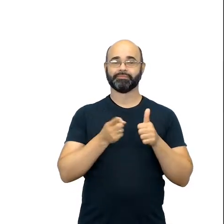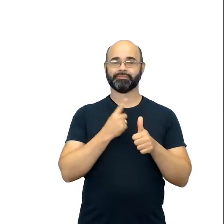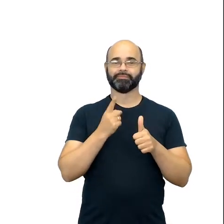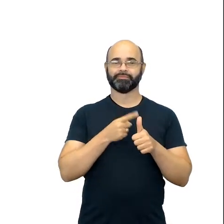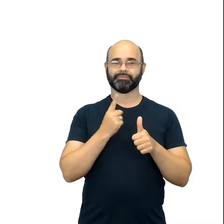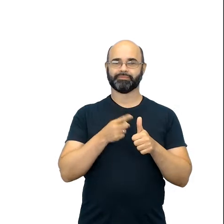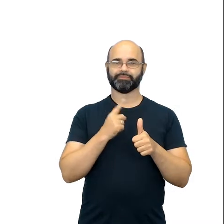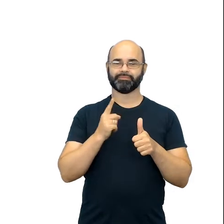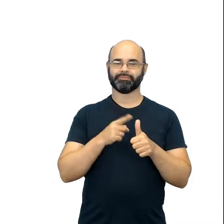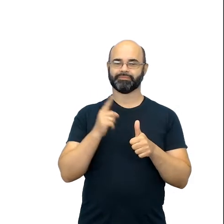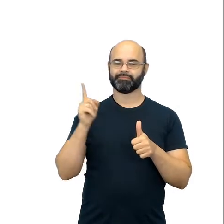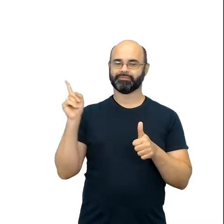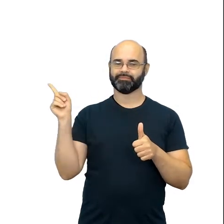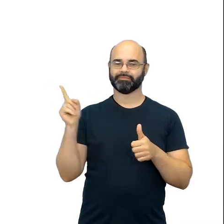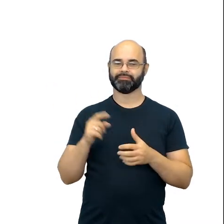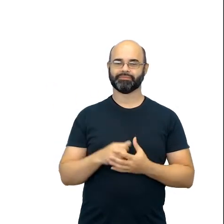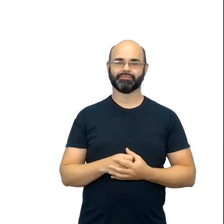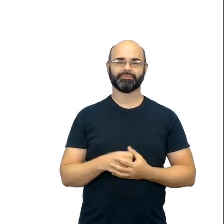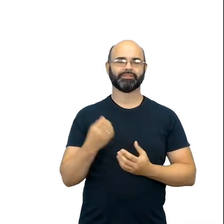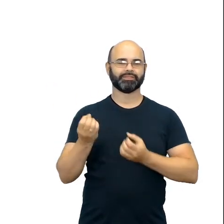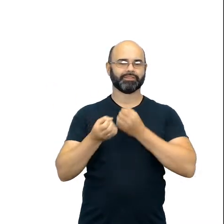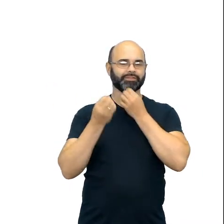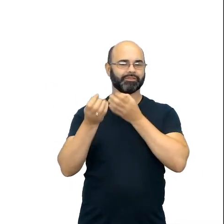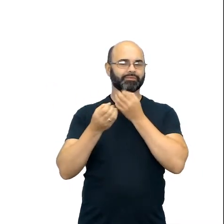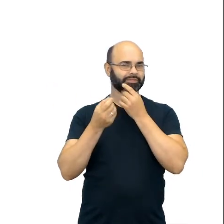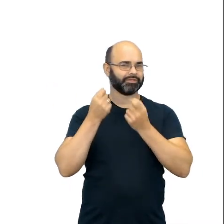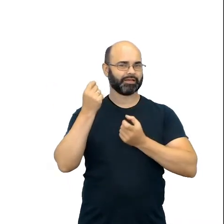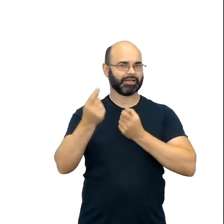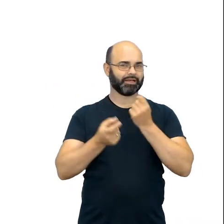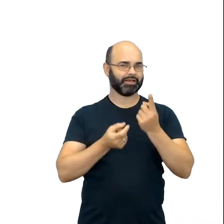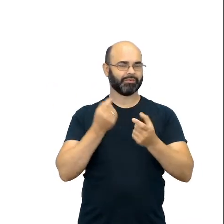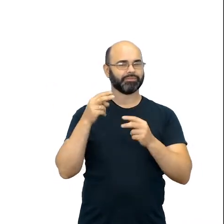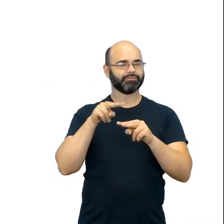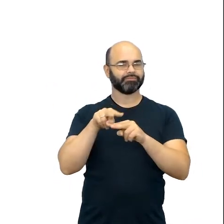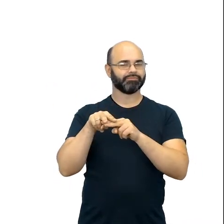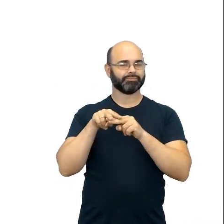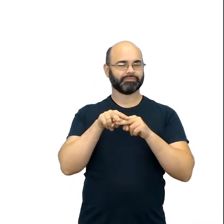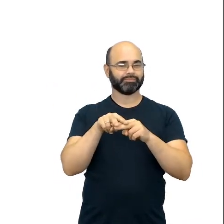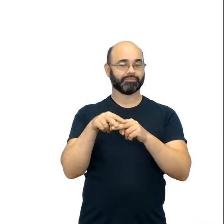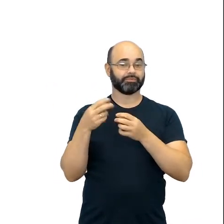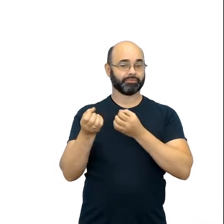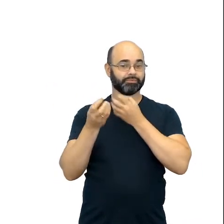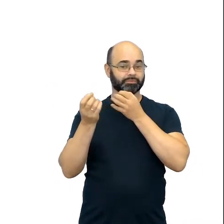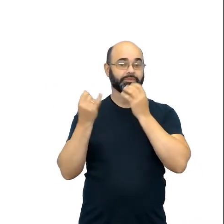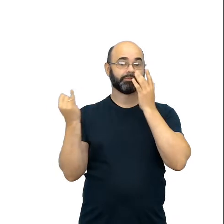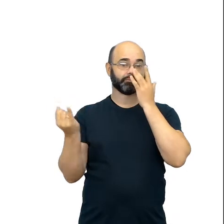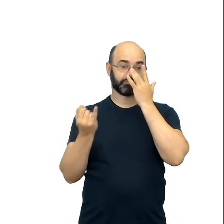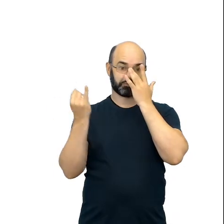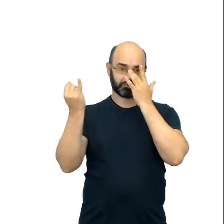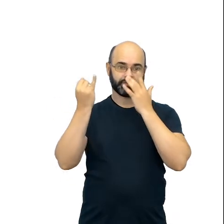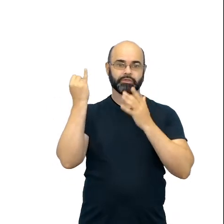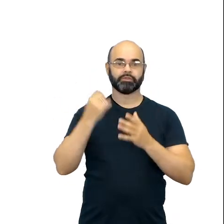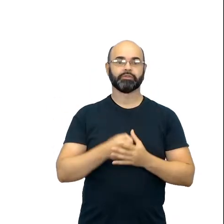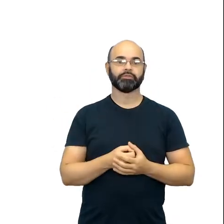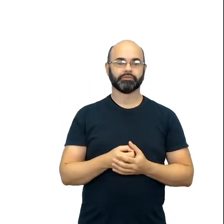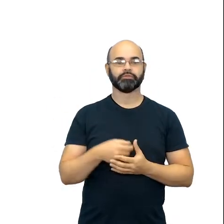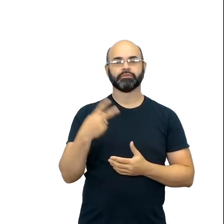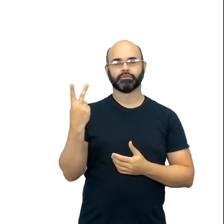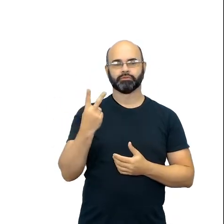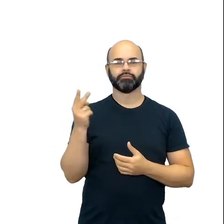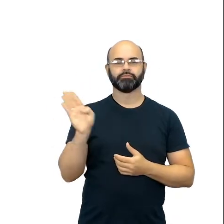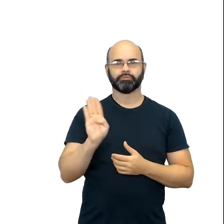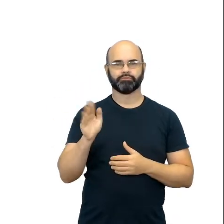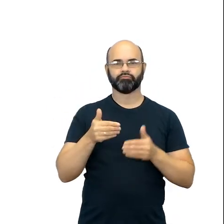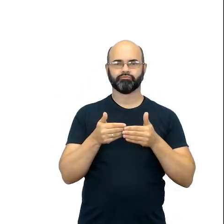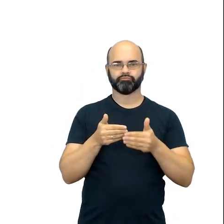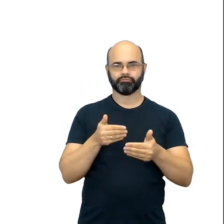informações referentes à maneira com que ocorrem as formações agora no segundo bimestre, com que ocorrerão, né, com que estão